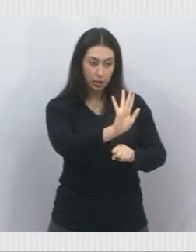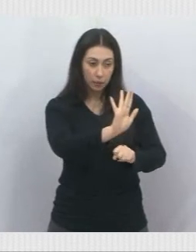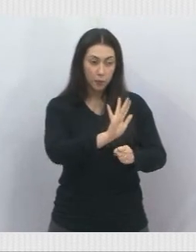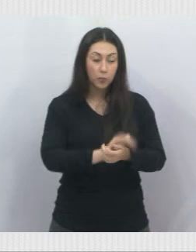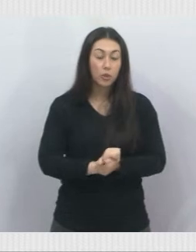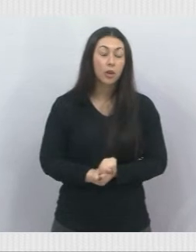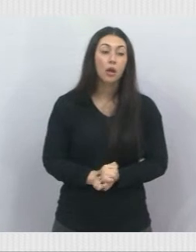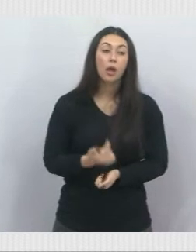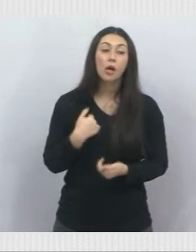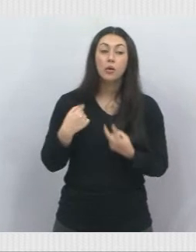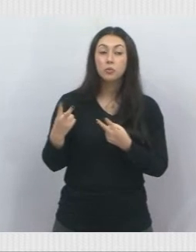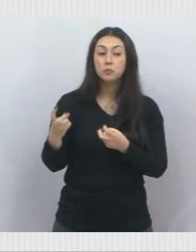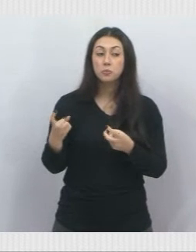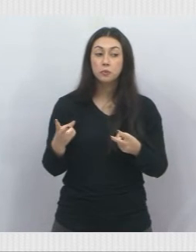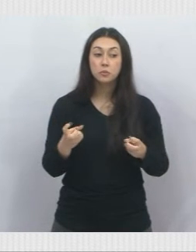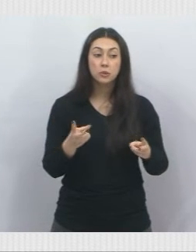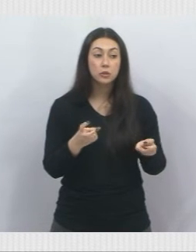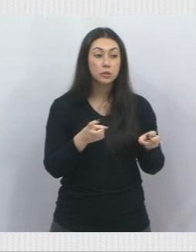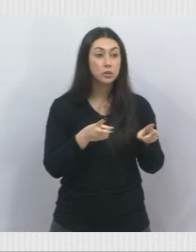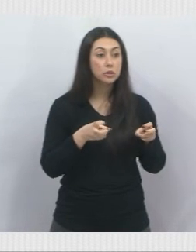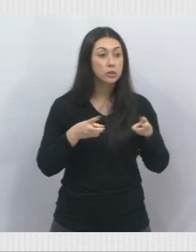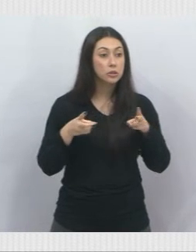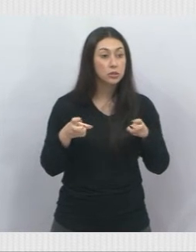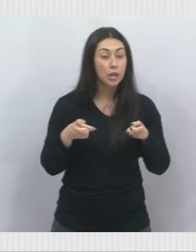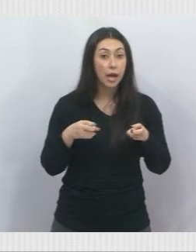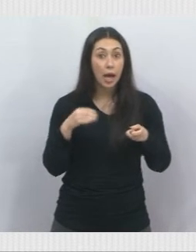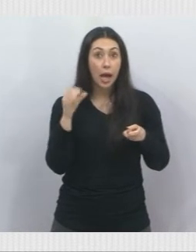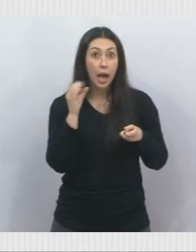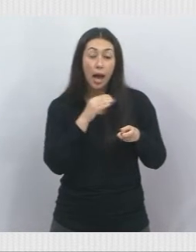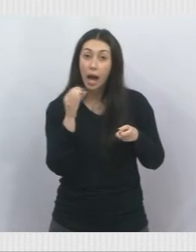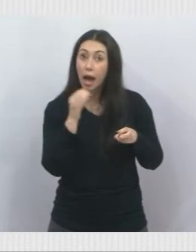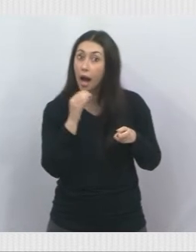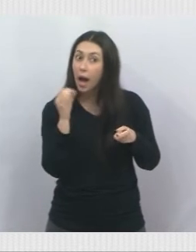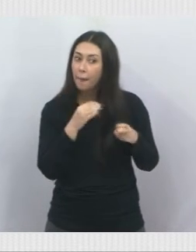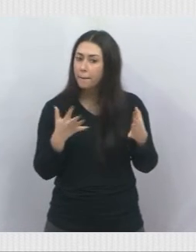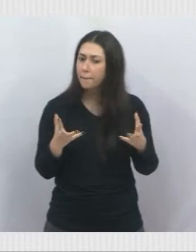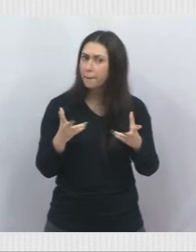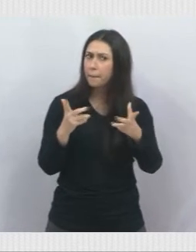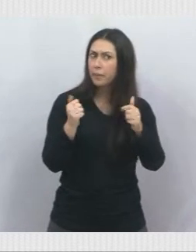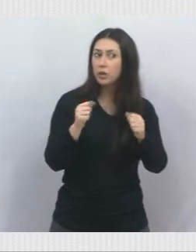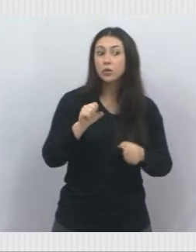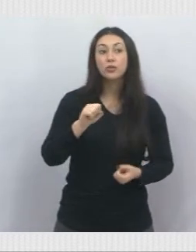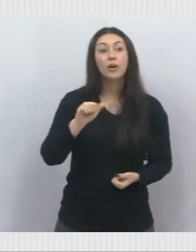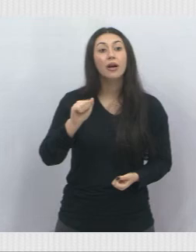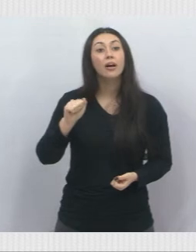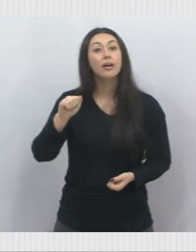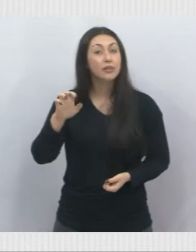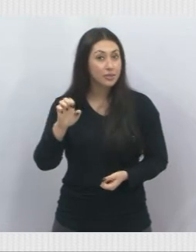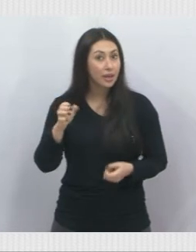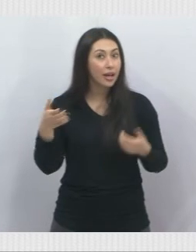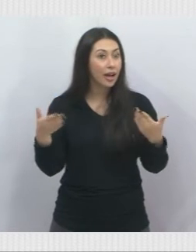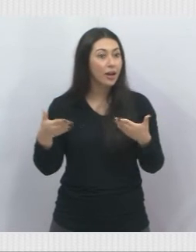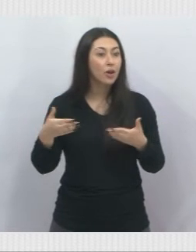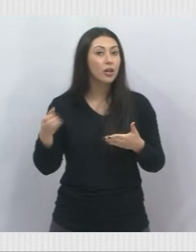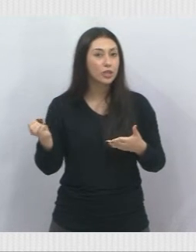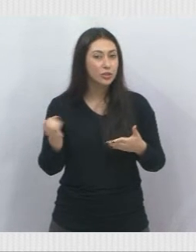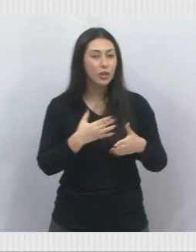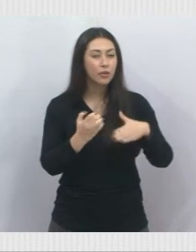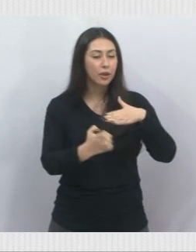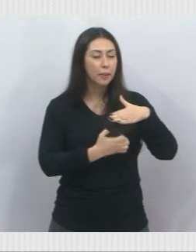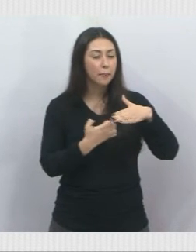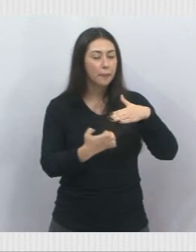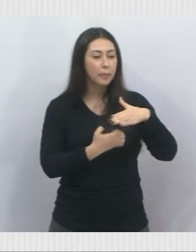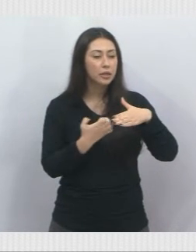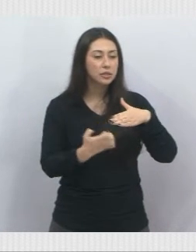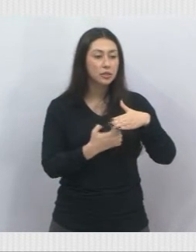Estou percebendo a rapidez e a qualidade da equipe do SAI, da nova terceirizada que está prestando conta aí.